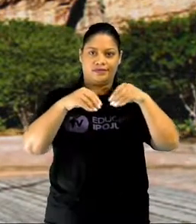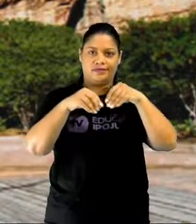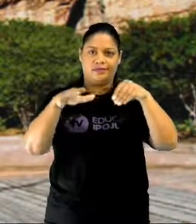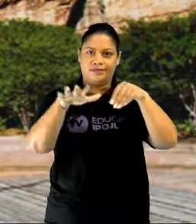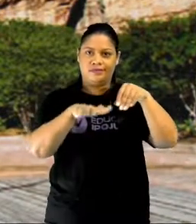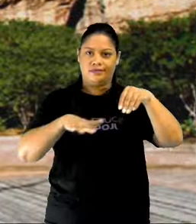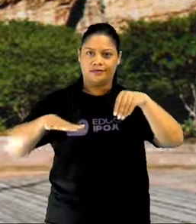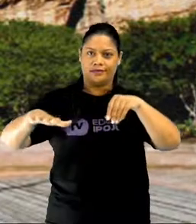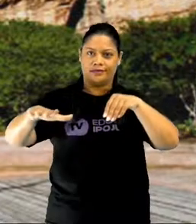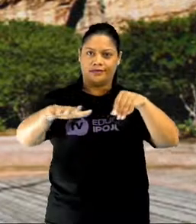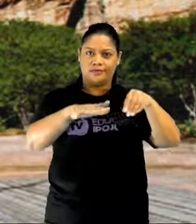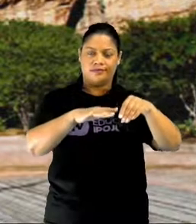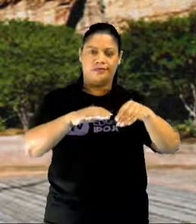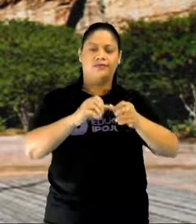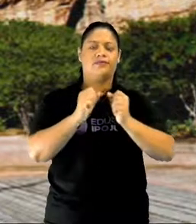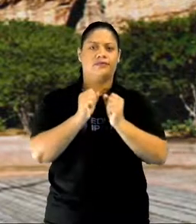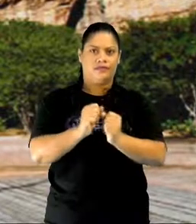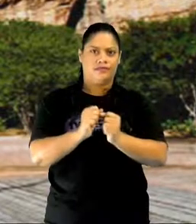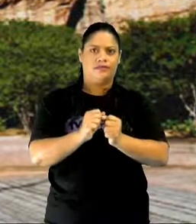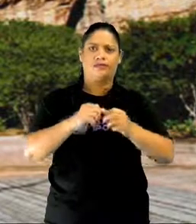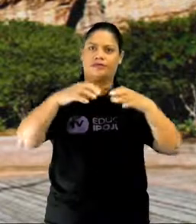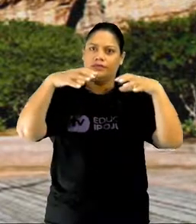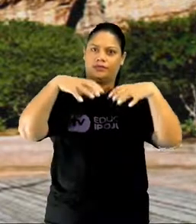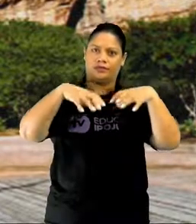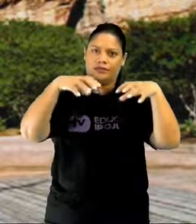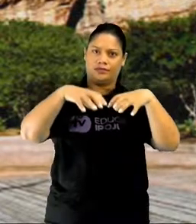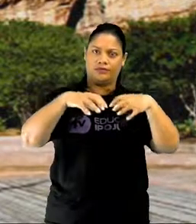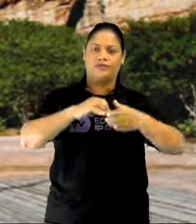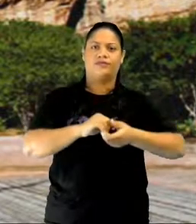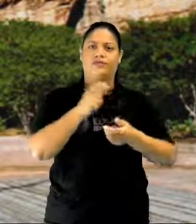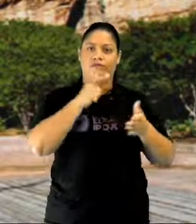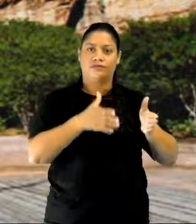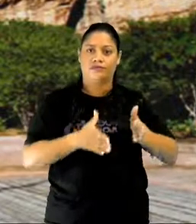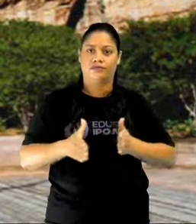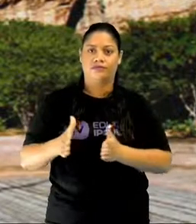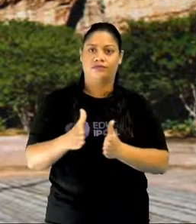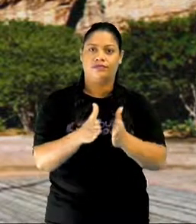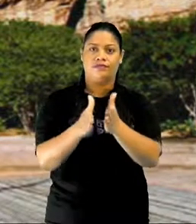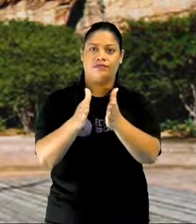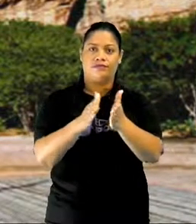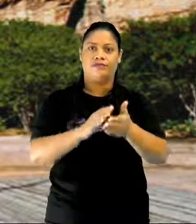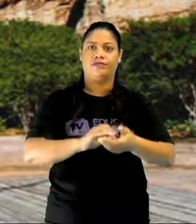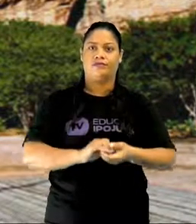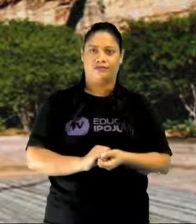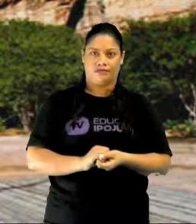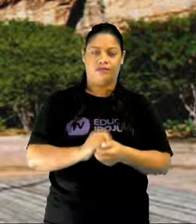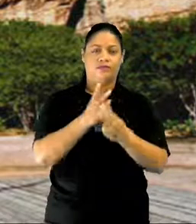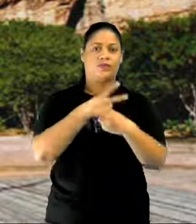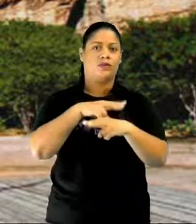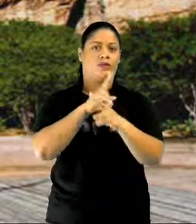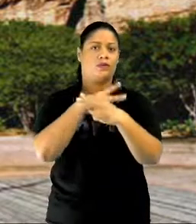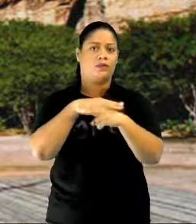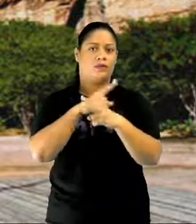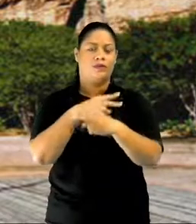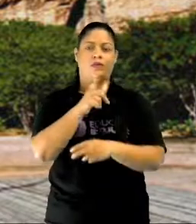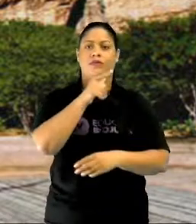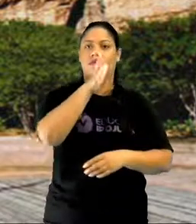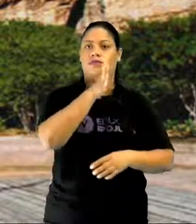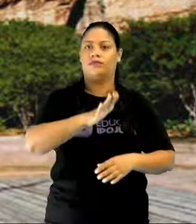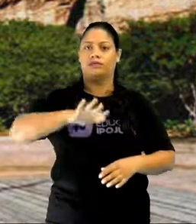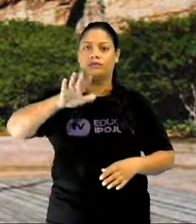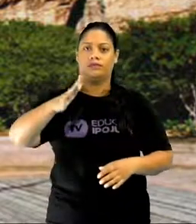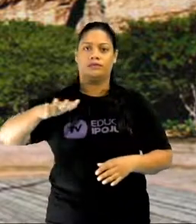ser pluvial, pluvial, eólica, marítima.